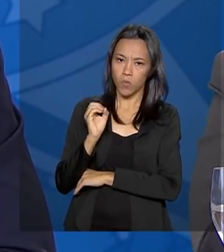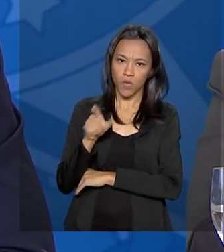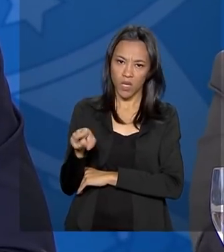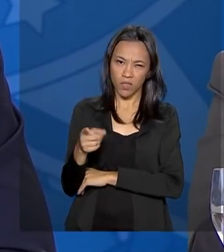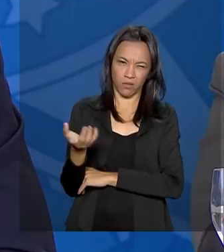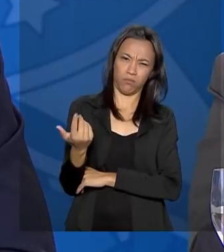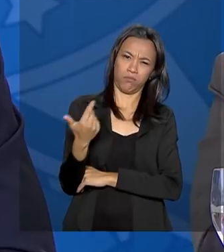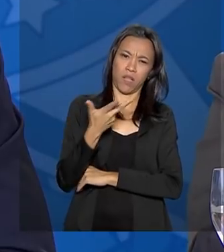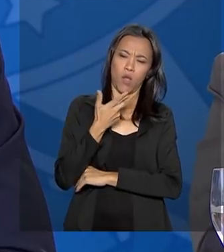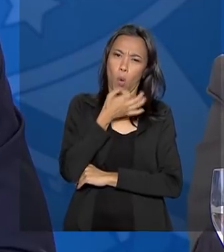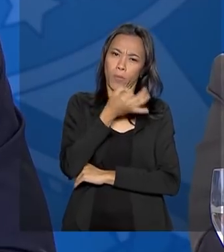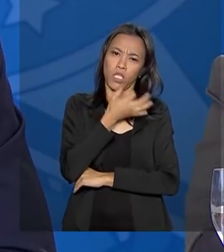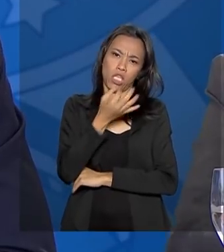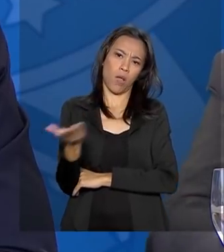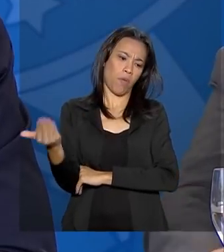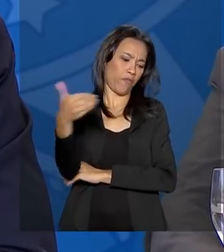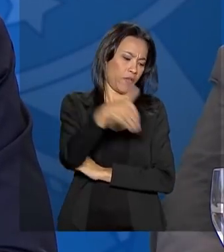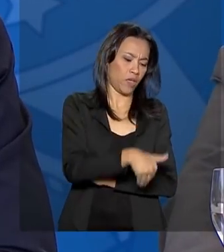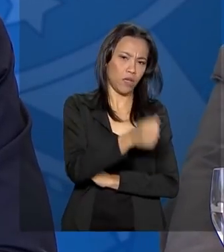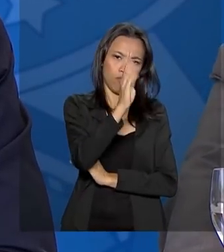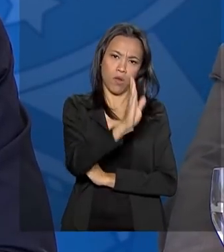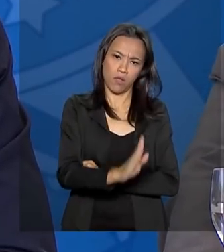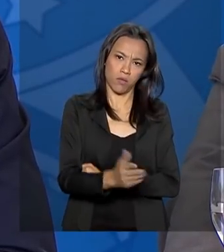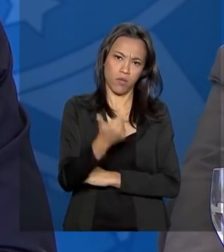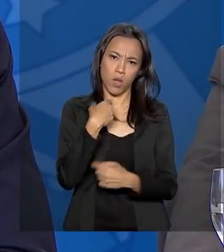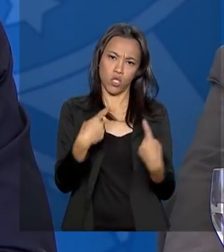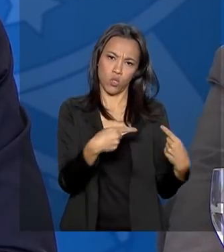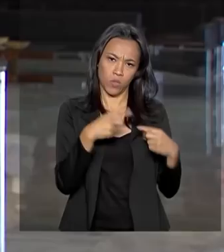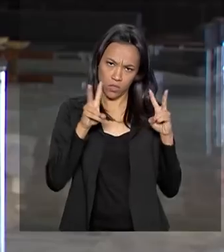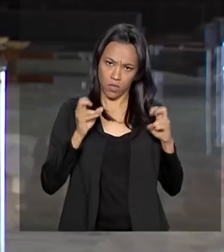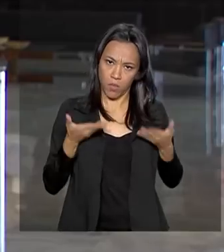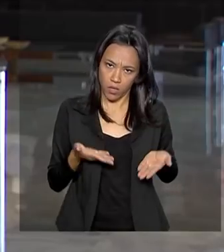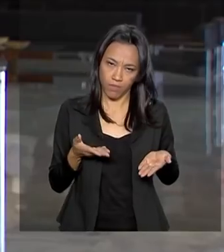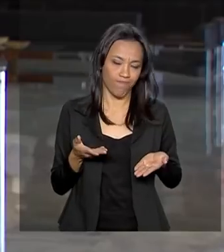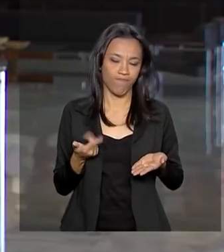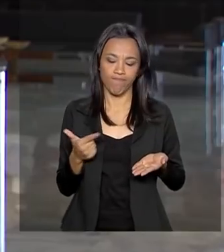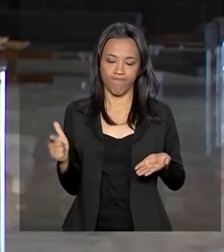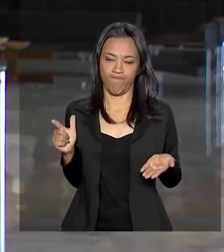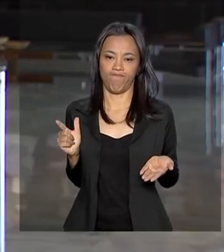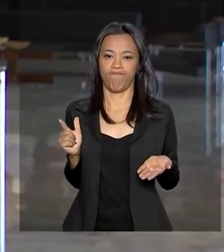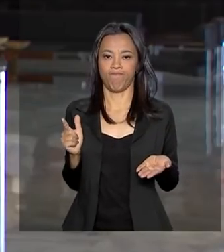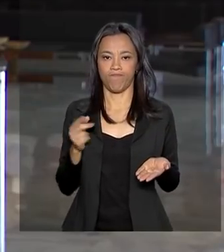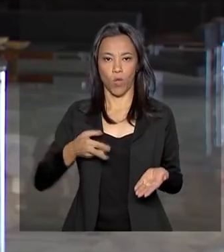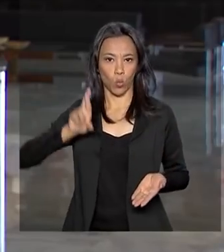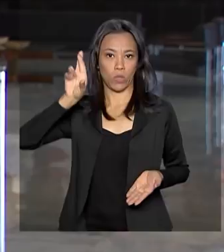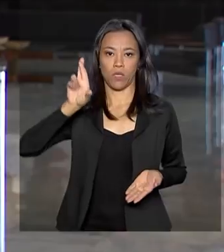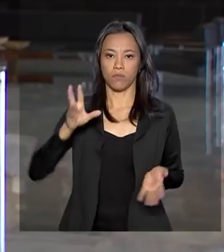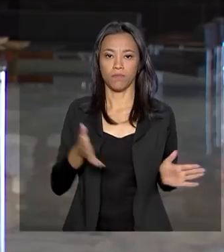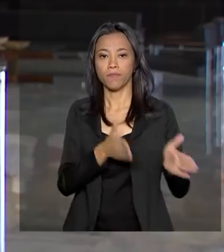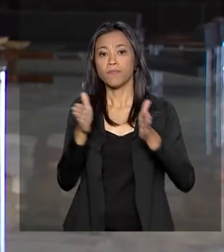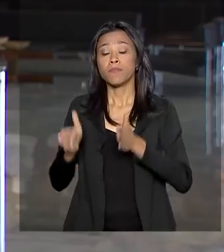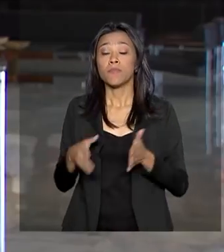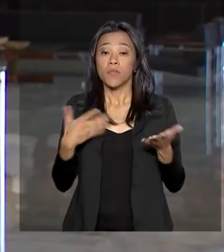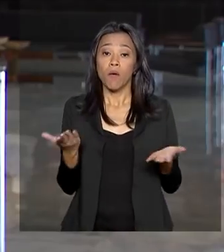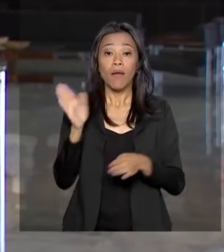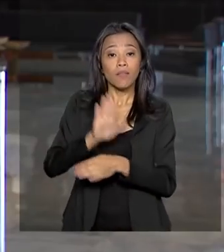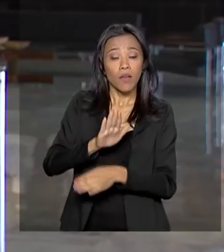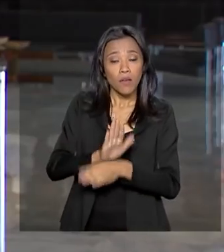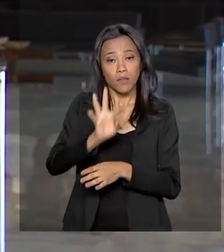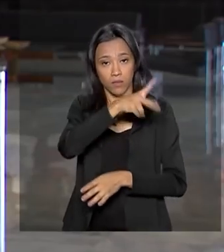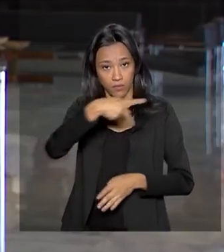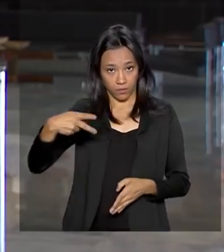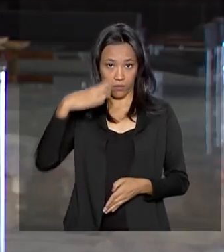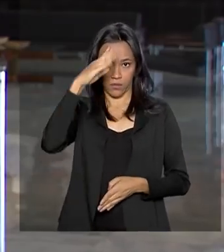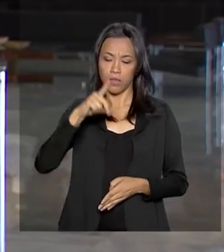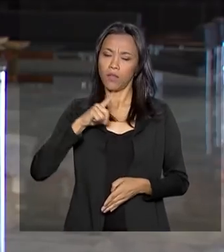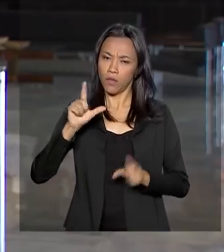autoridade para vir se discutir essa questão para conosco. E hoje à tarde, o presidente Jair Bolsonaro tem reunião com o